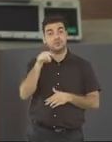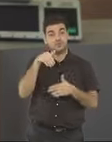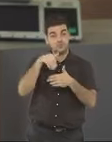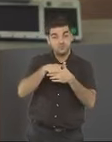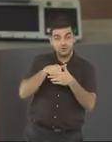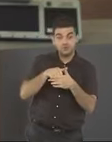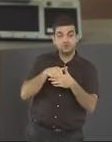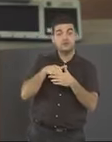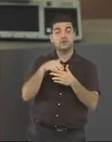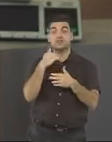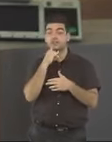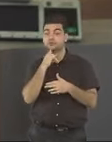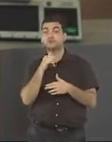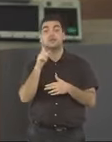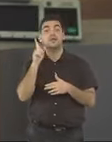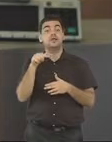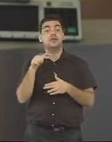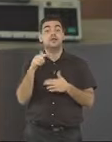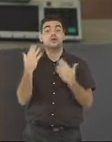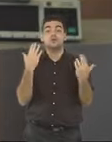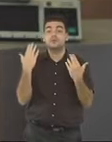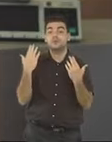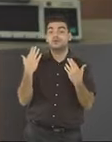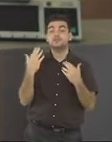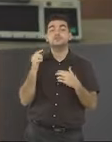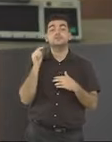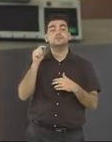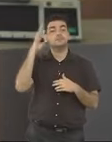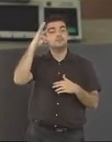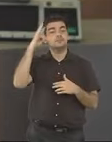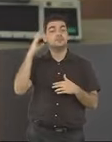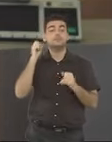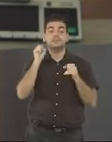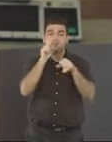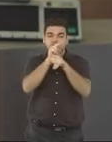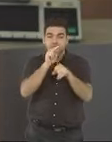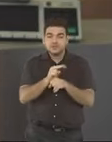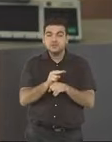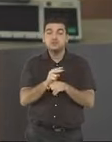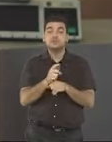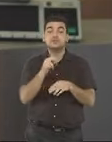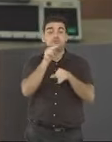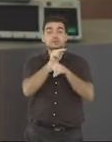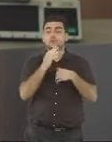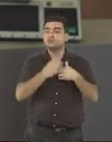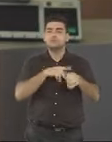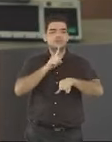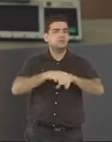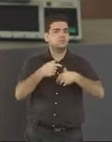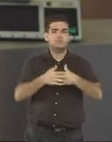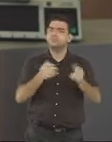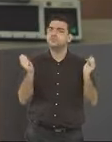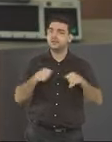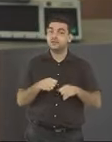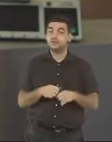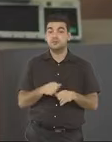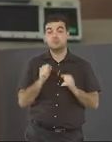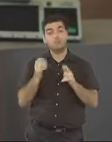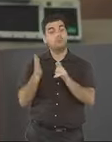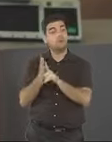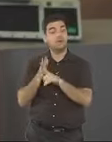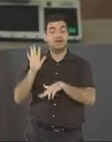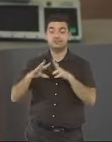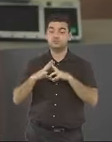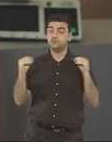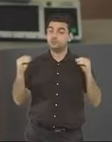eletrônico deixa rastro e pode ser verificado e auditado a qualquer tempo. O de papel pode